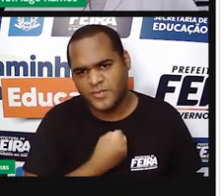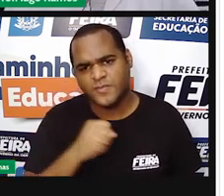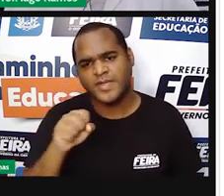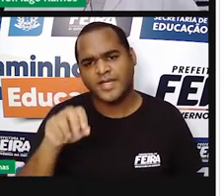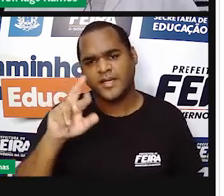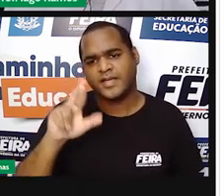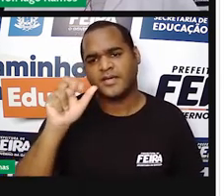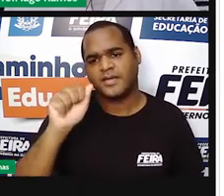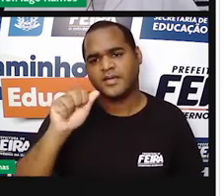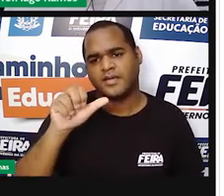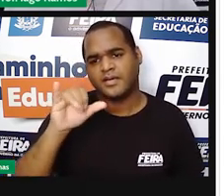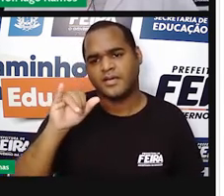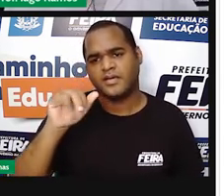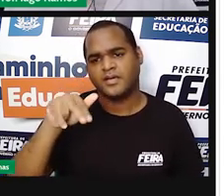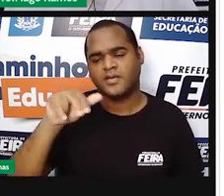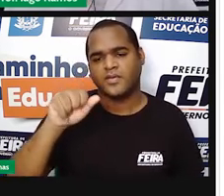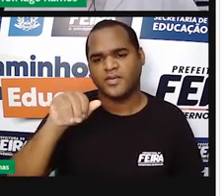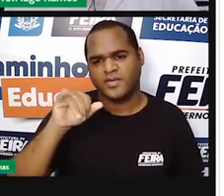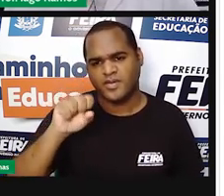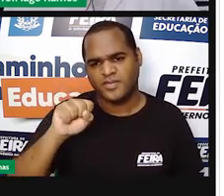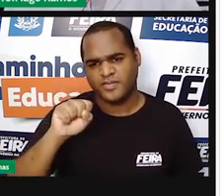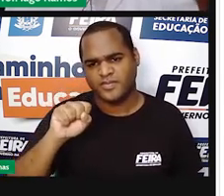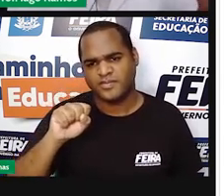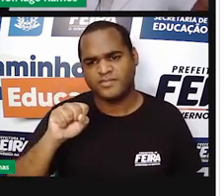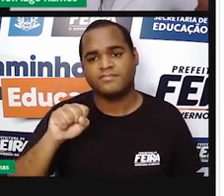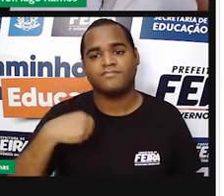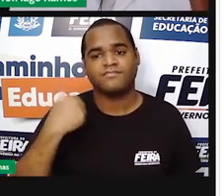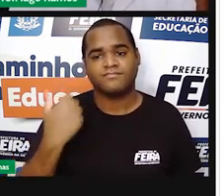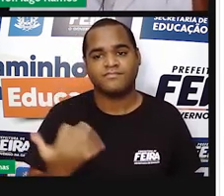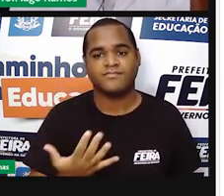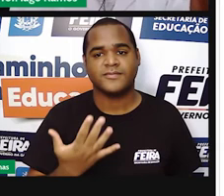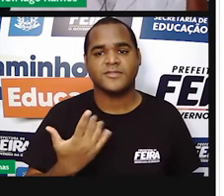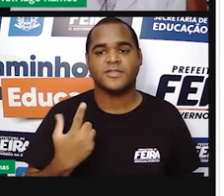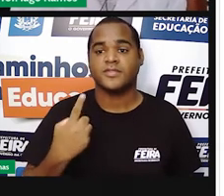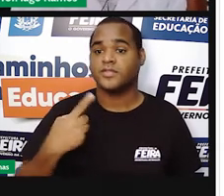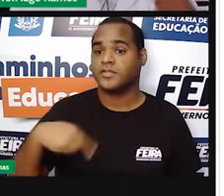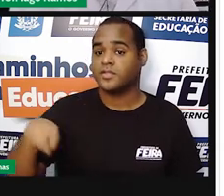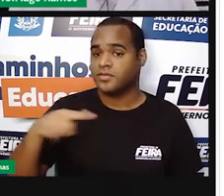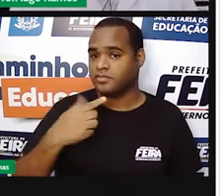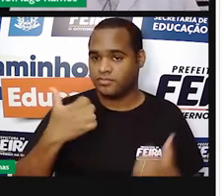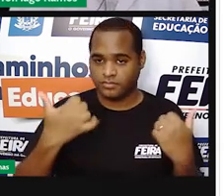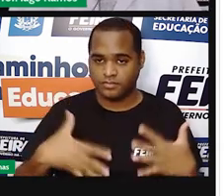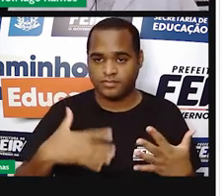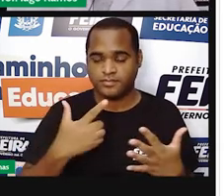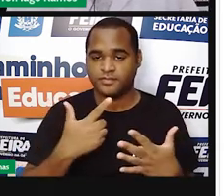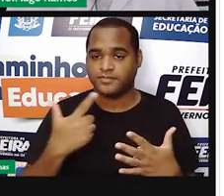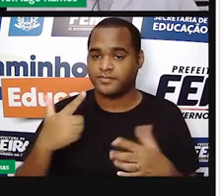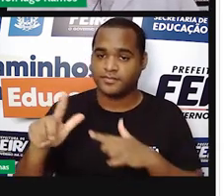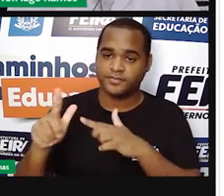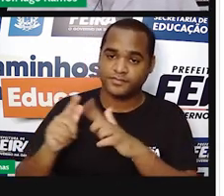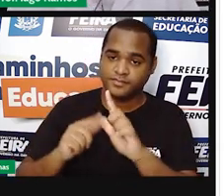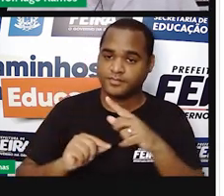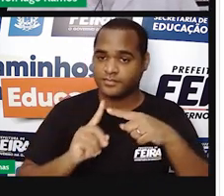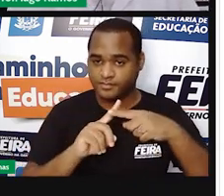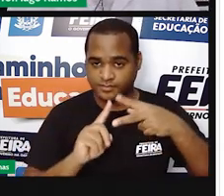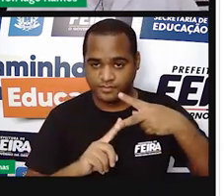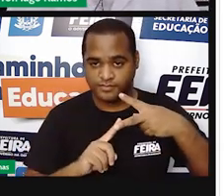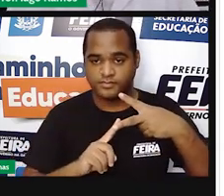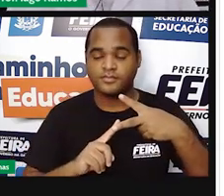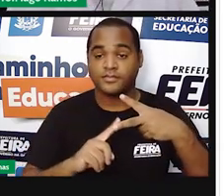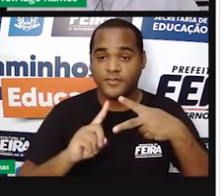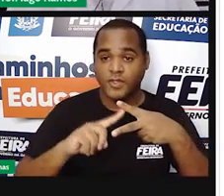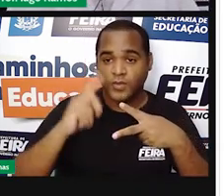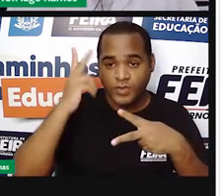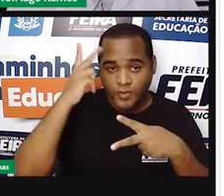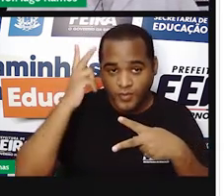real, e dentro do racional a gente tem os dois outros que a gente estudou antes, que a gente viu antes, que é o número